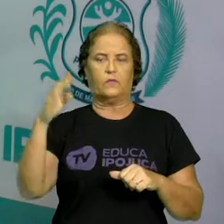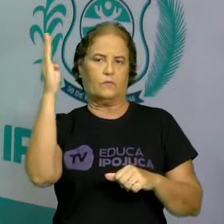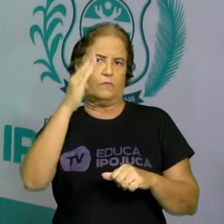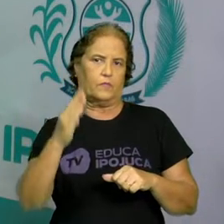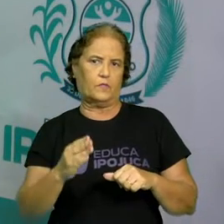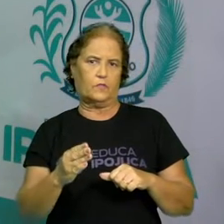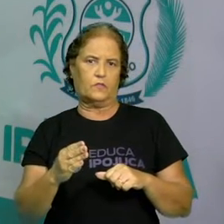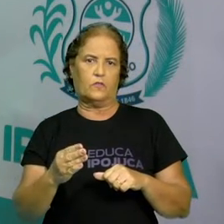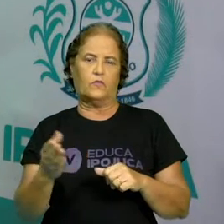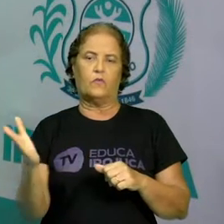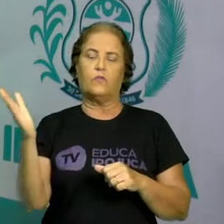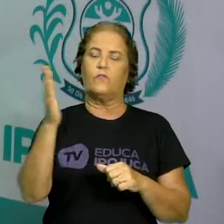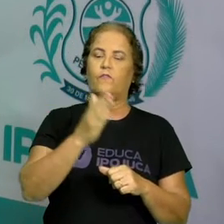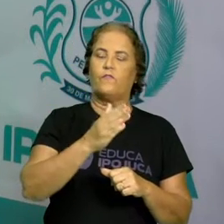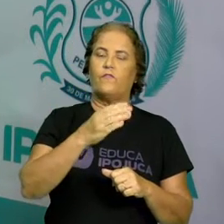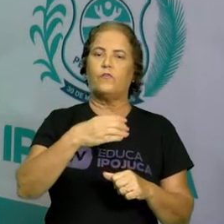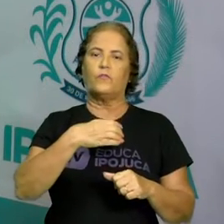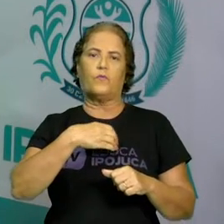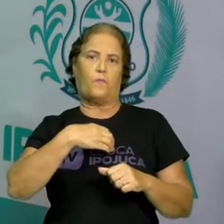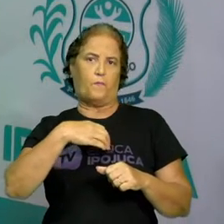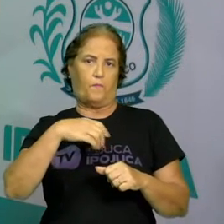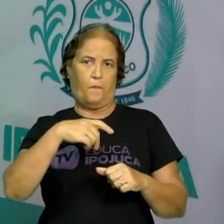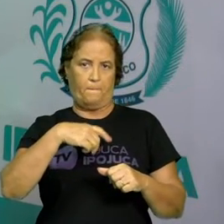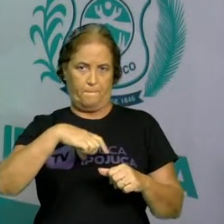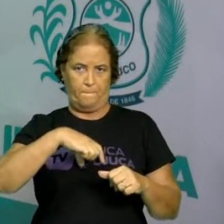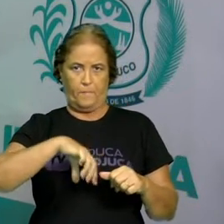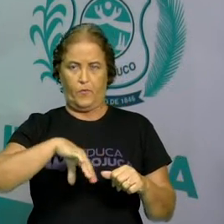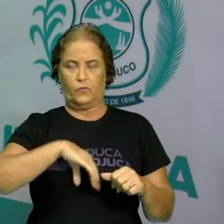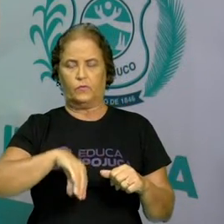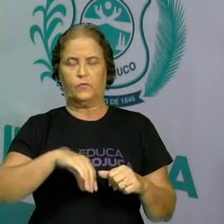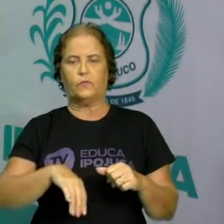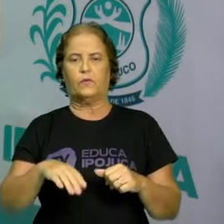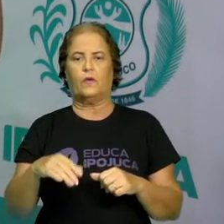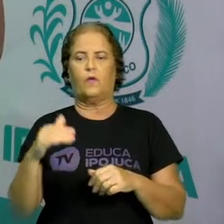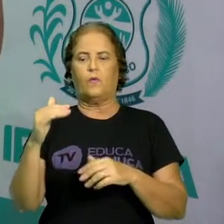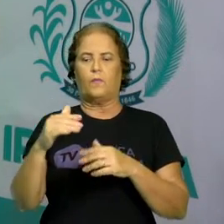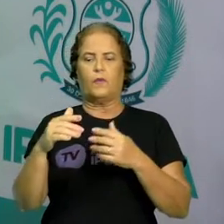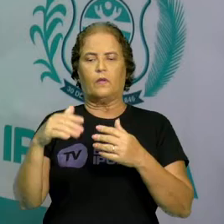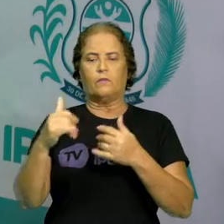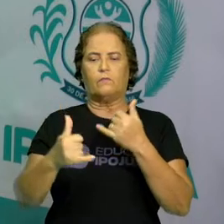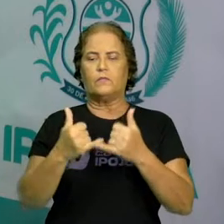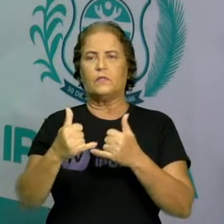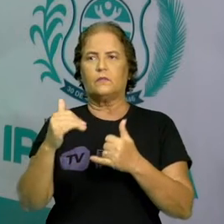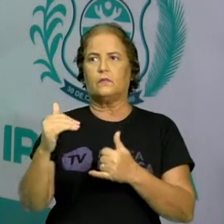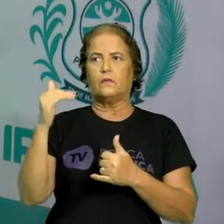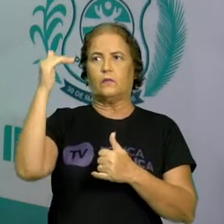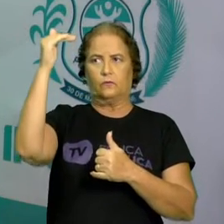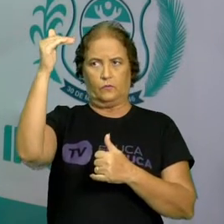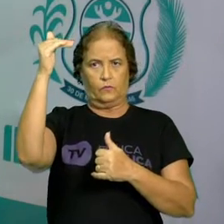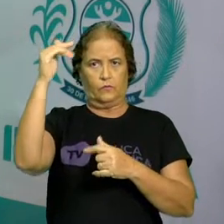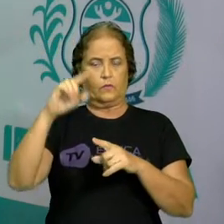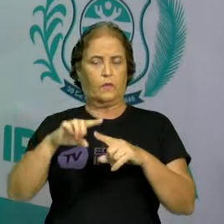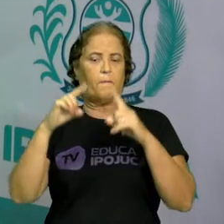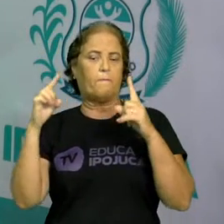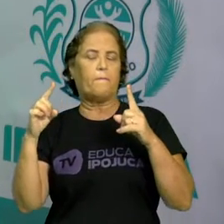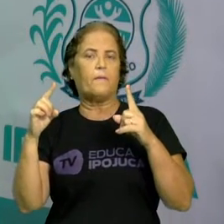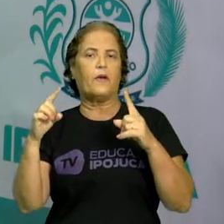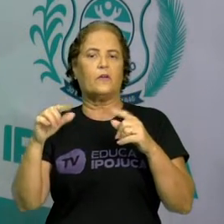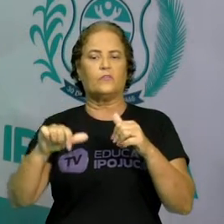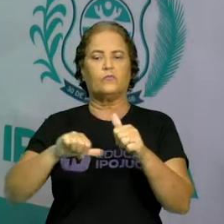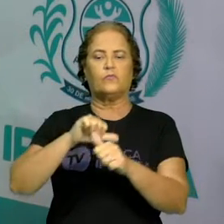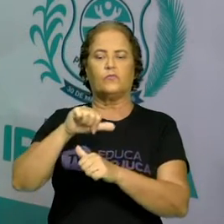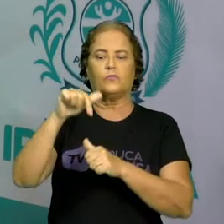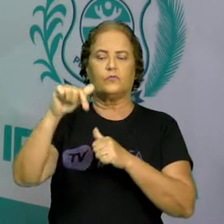como dança adulta. Mas, logo, sofreu transformações e passou a alegrar as brincadeiras infantis.